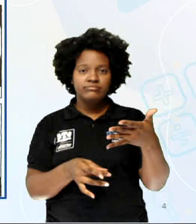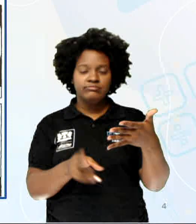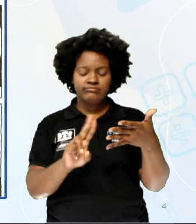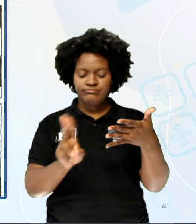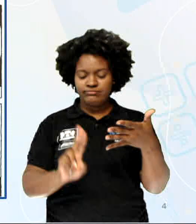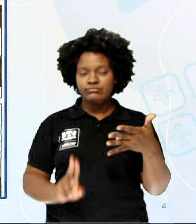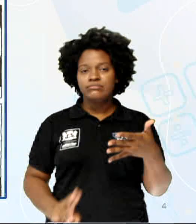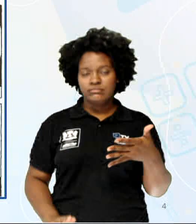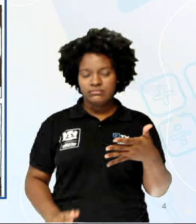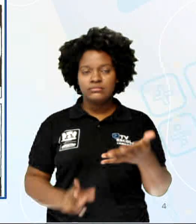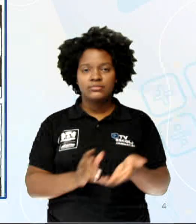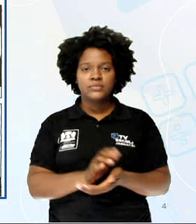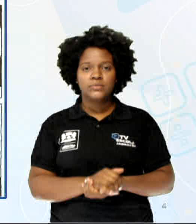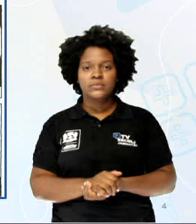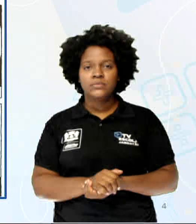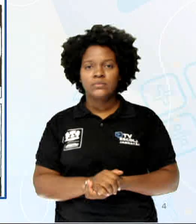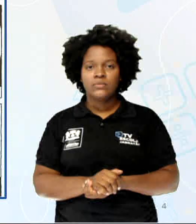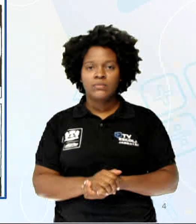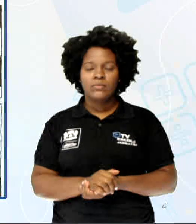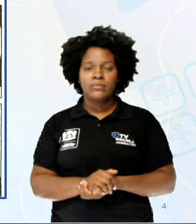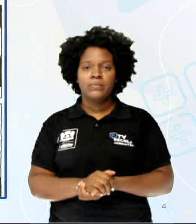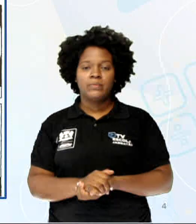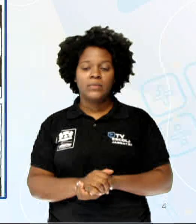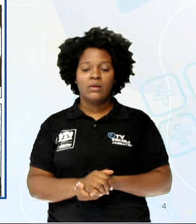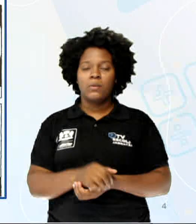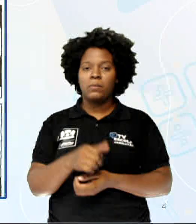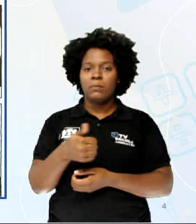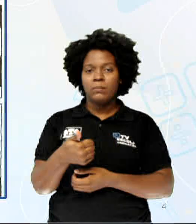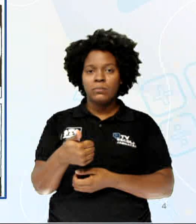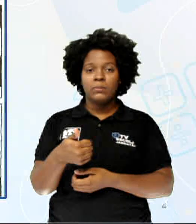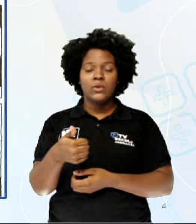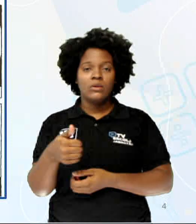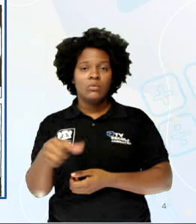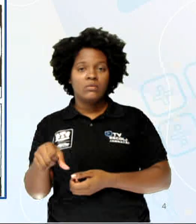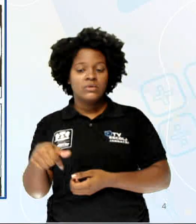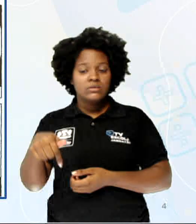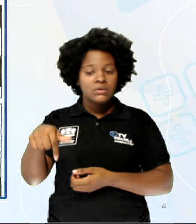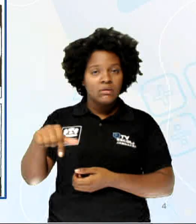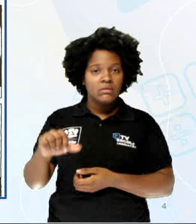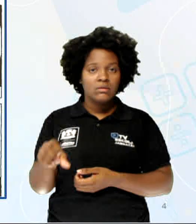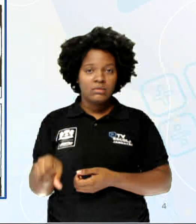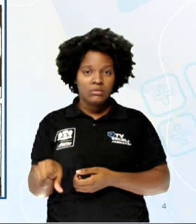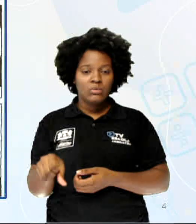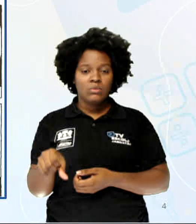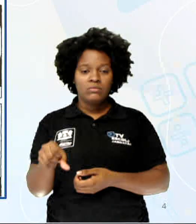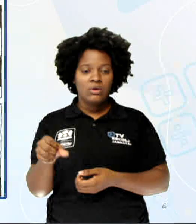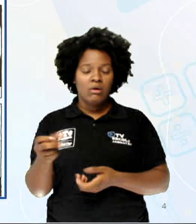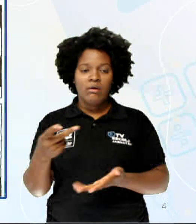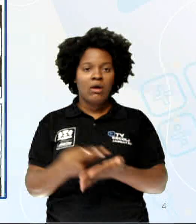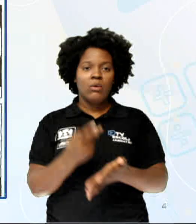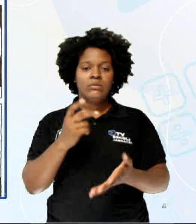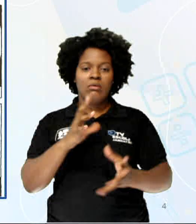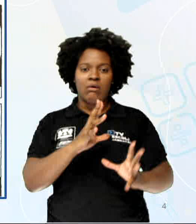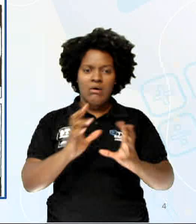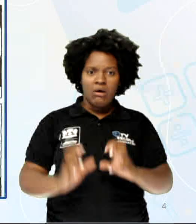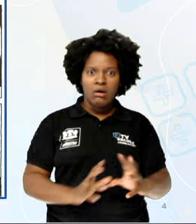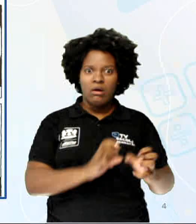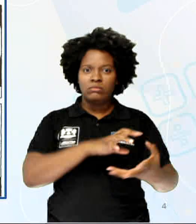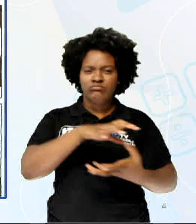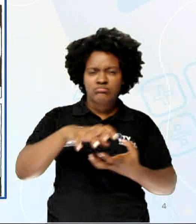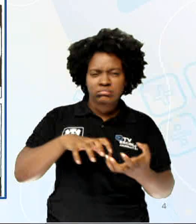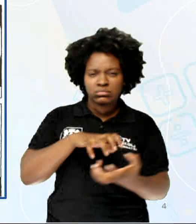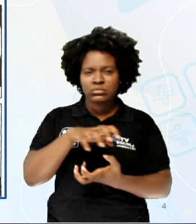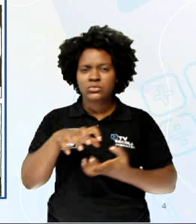Mina. Em 1979, aconteceu a Revolução, que depois foi chamada de